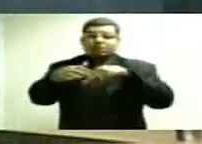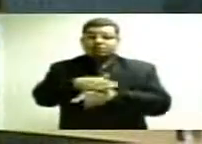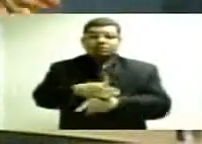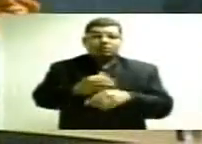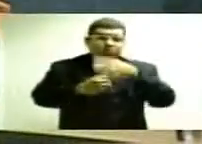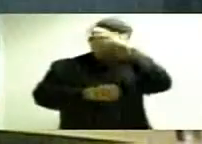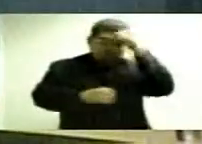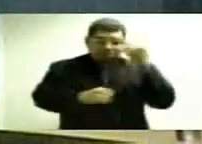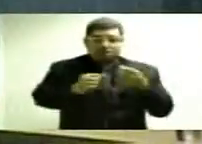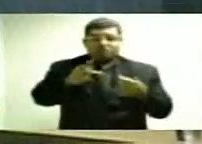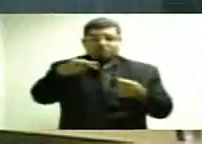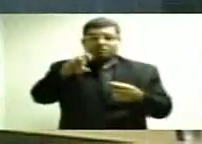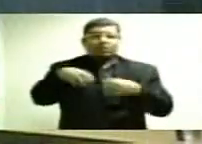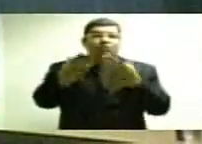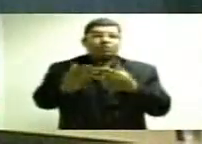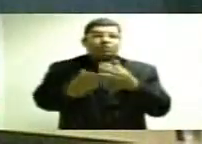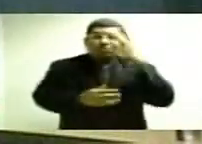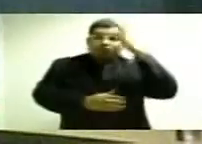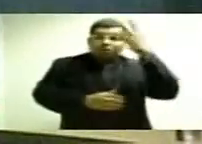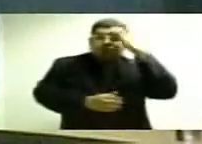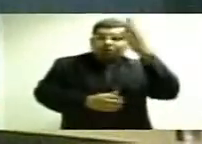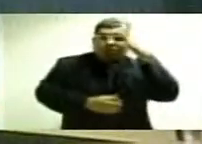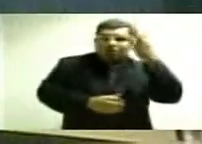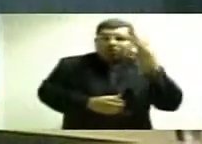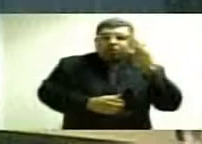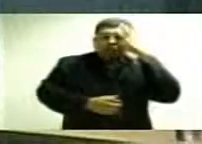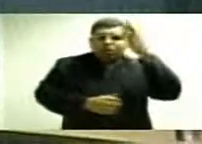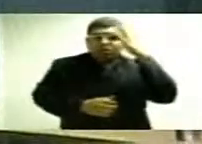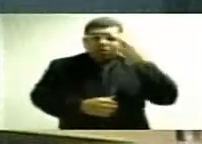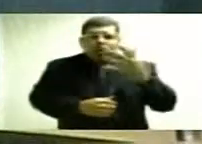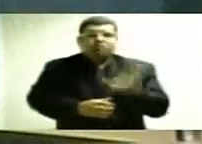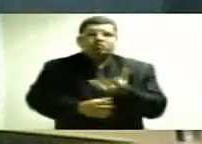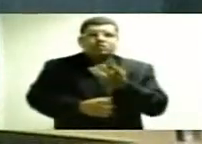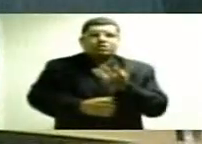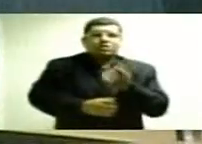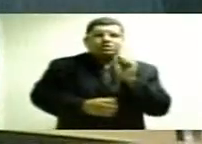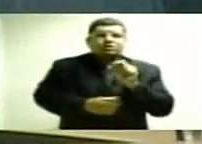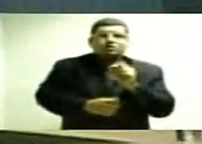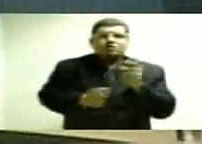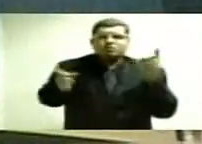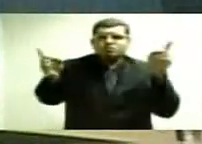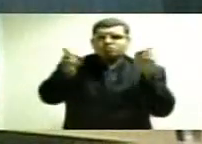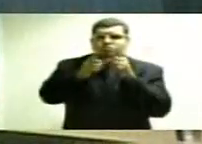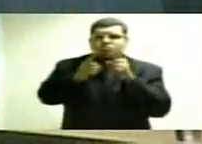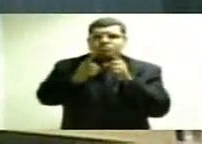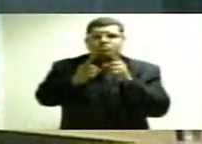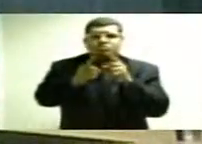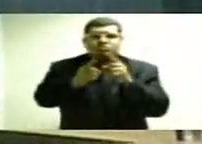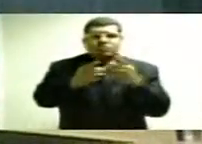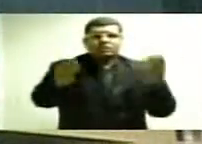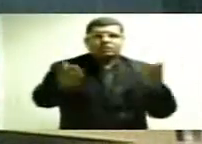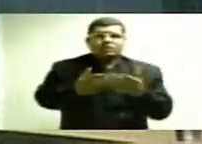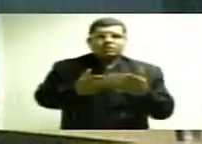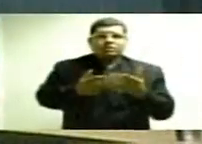Amazonas Prev. É uma ilusão, é uma tentativa de diminuir ou de minorar